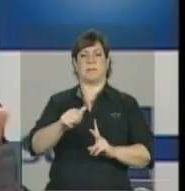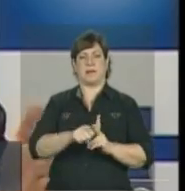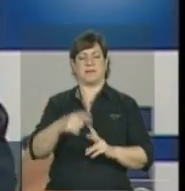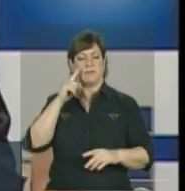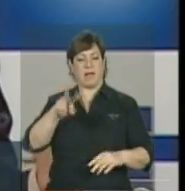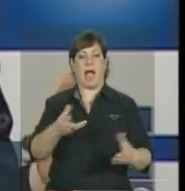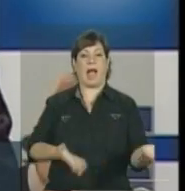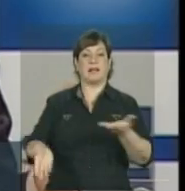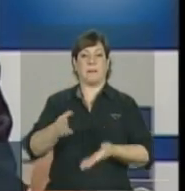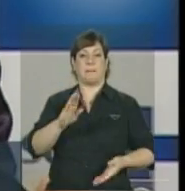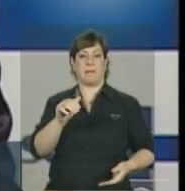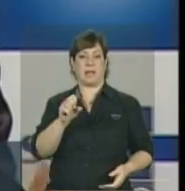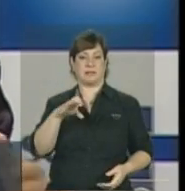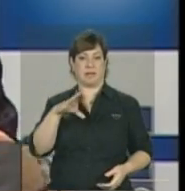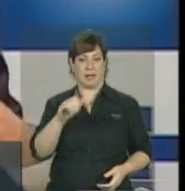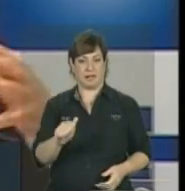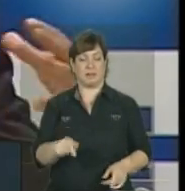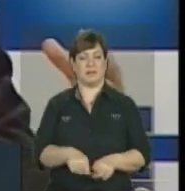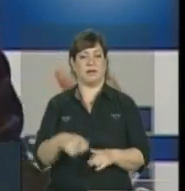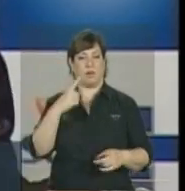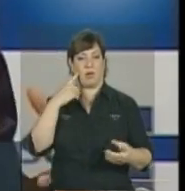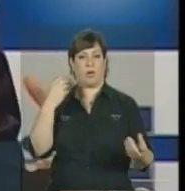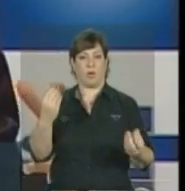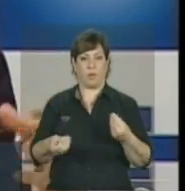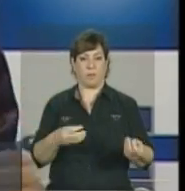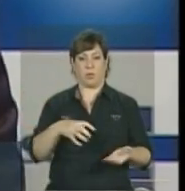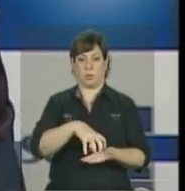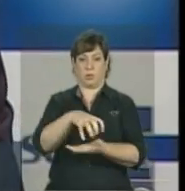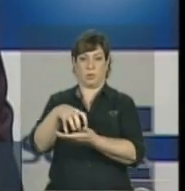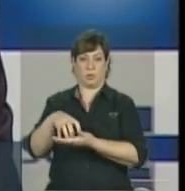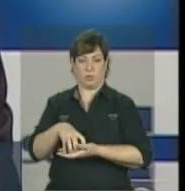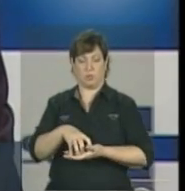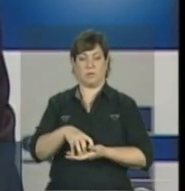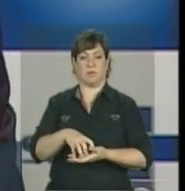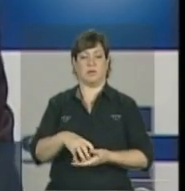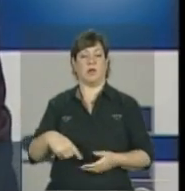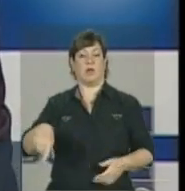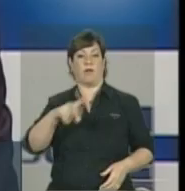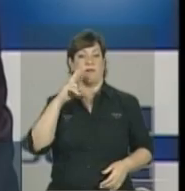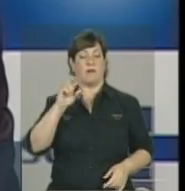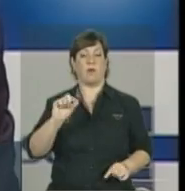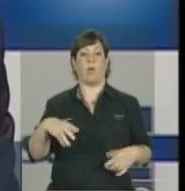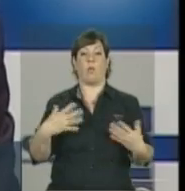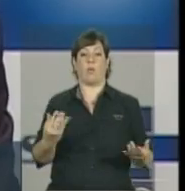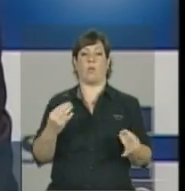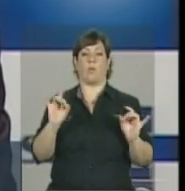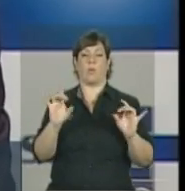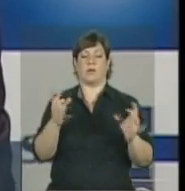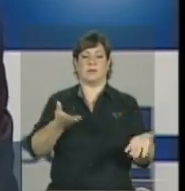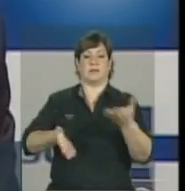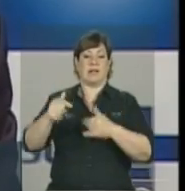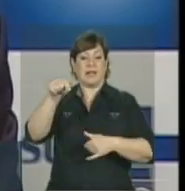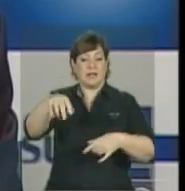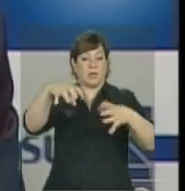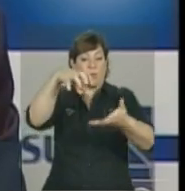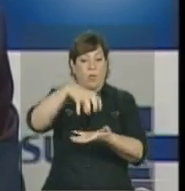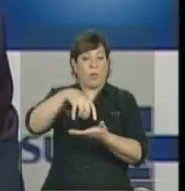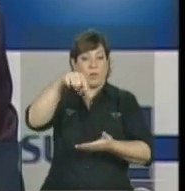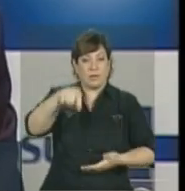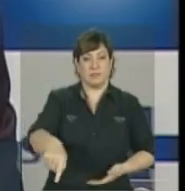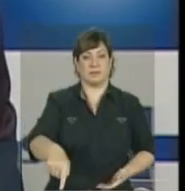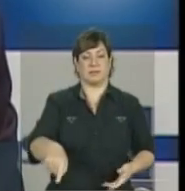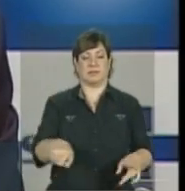básica, agora os dados sobem por equipe, não mais o agregado do município, para você ver qual é a qualidade do atendimento daquela equipe.